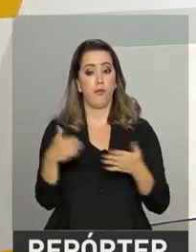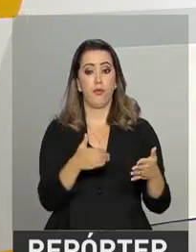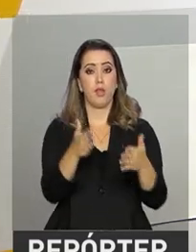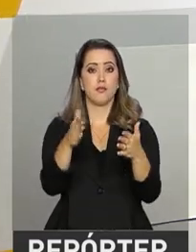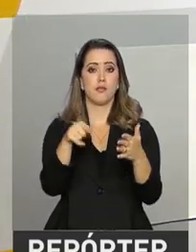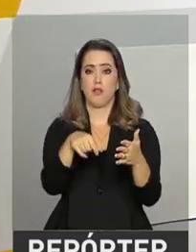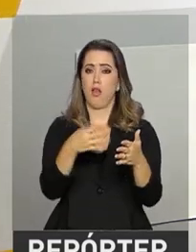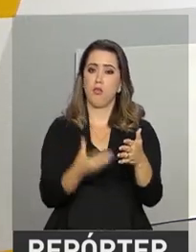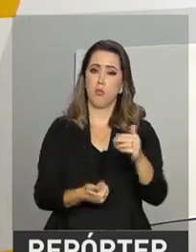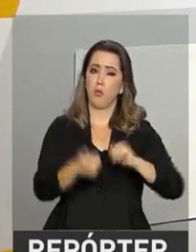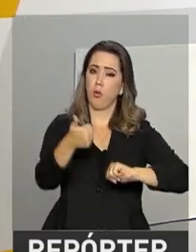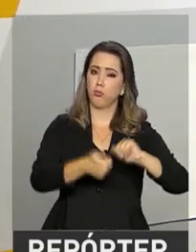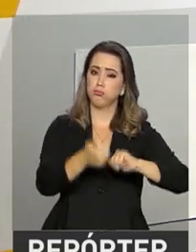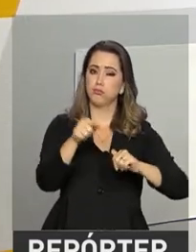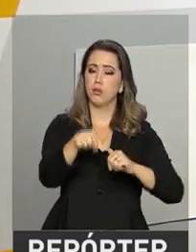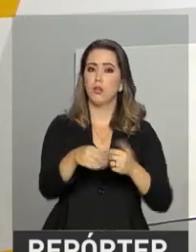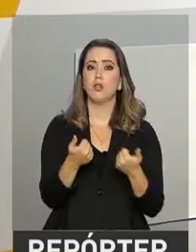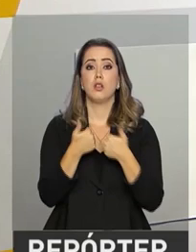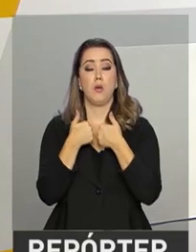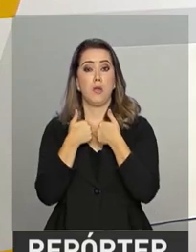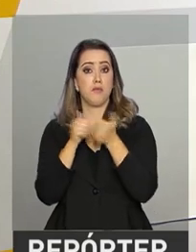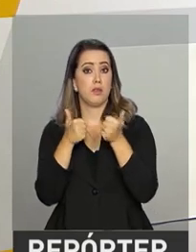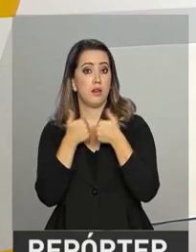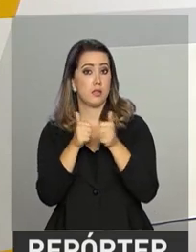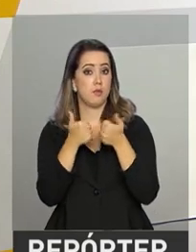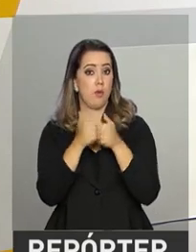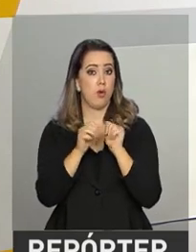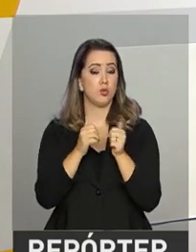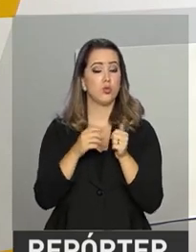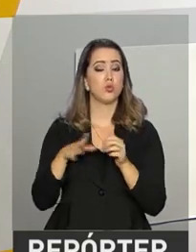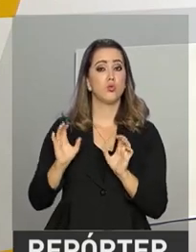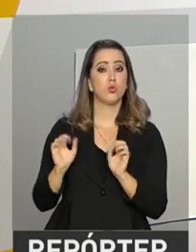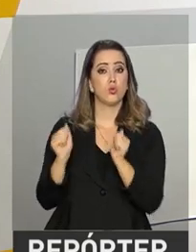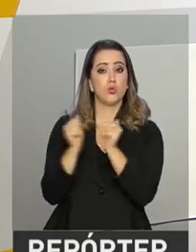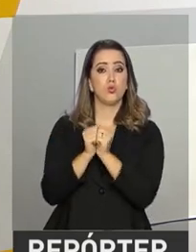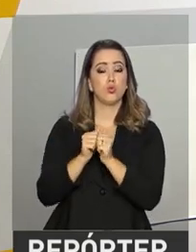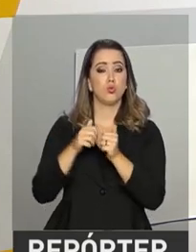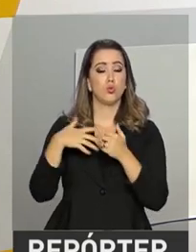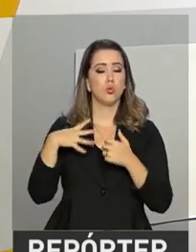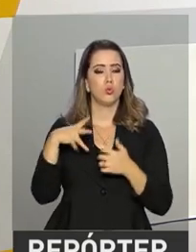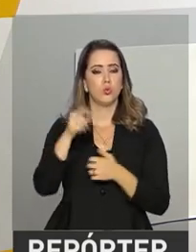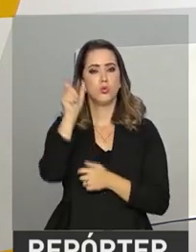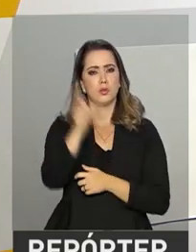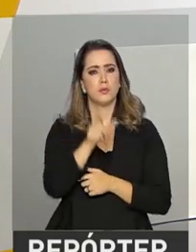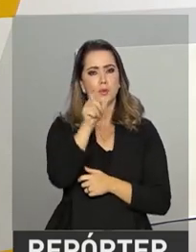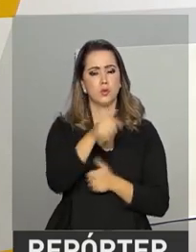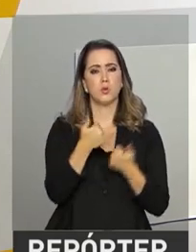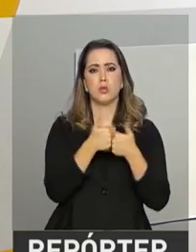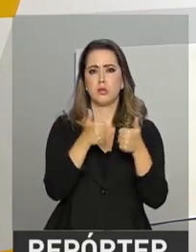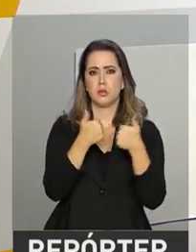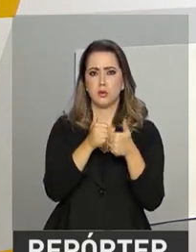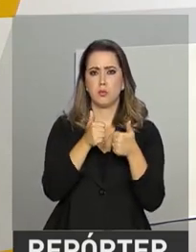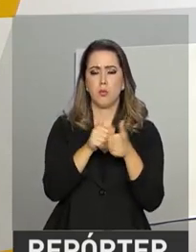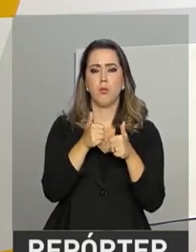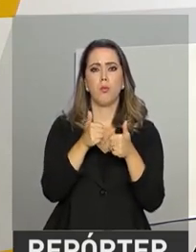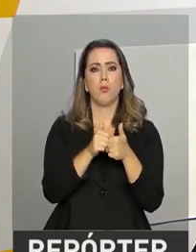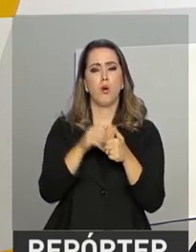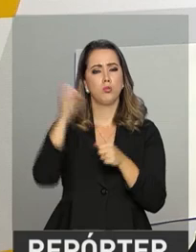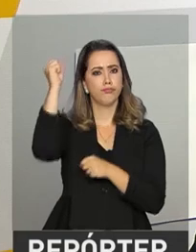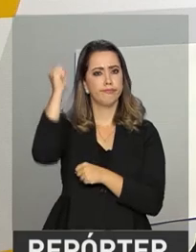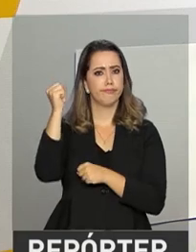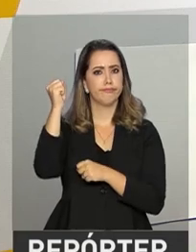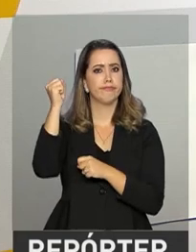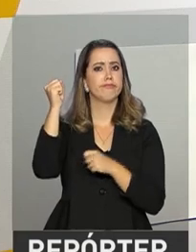é a implementação do transporte público de qualidade em todo o nosso país. Efetivamente, quando se tem um transporte público de qualidade com